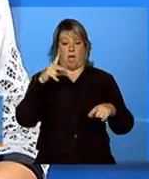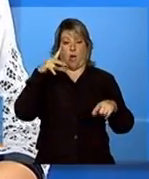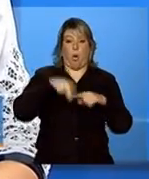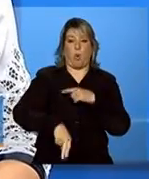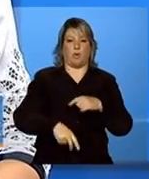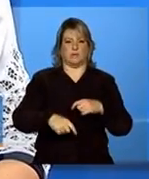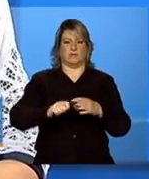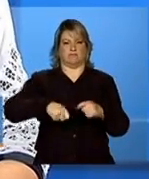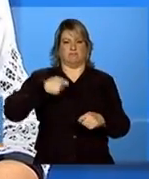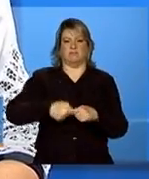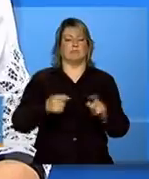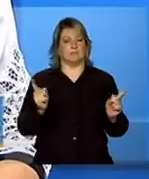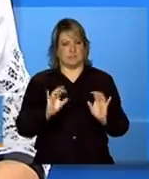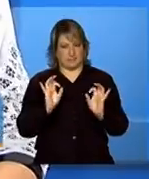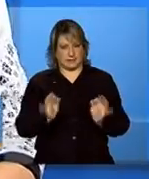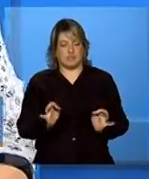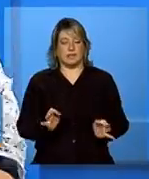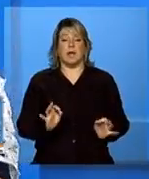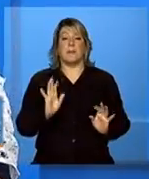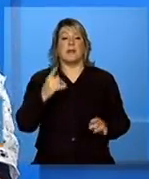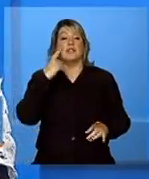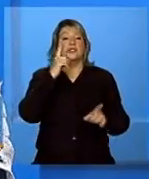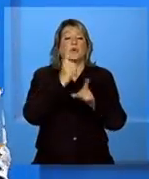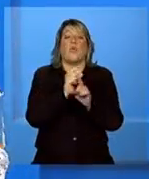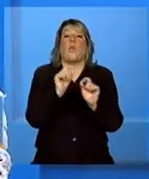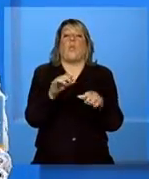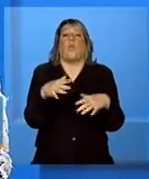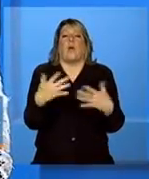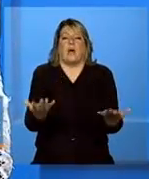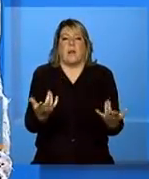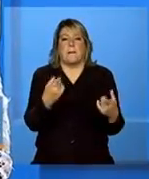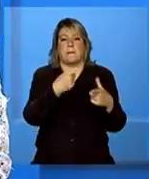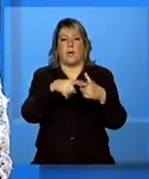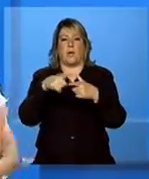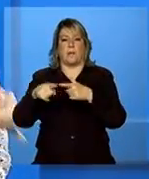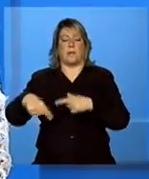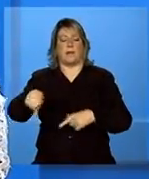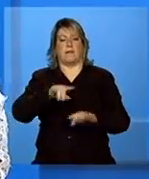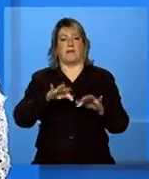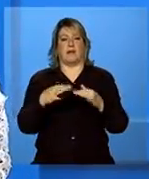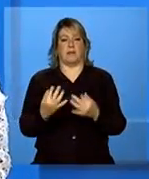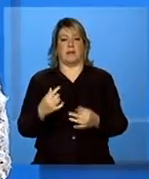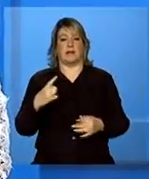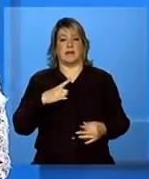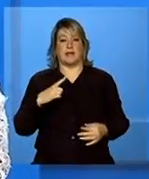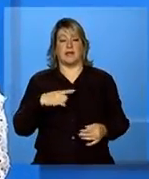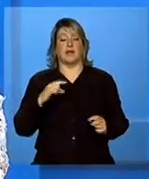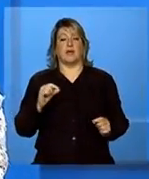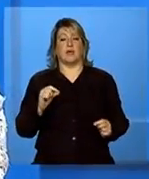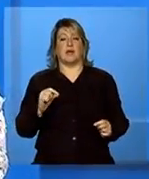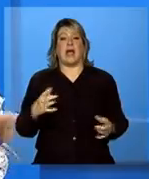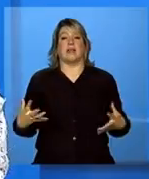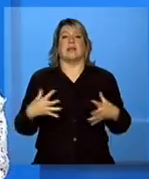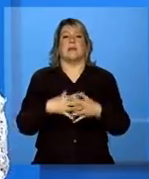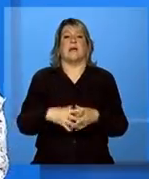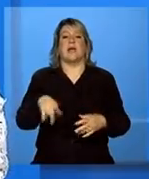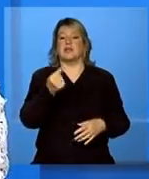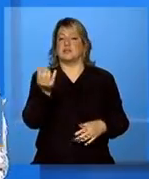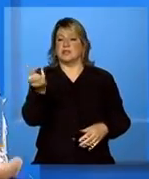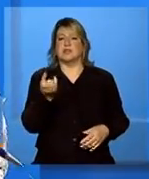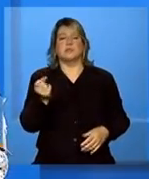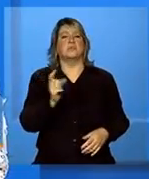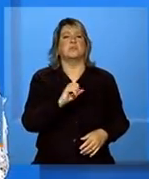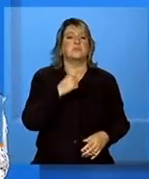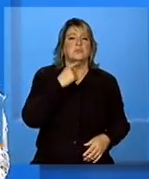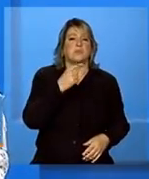o fator que está impedindo, de alguma forma, que essas famílias cheguem ao benefício. tenha mau